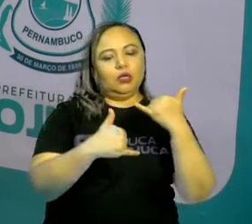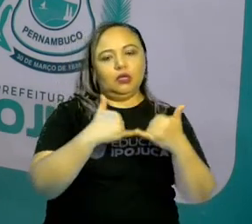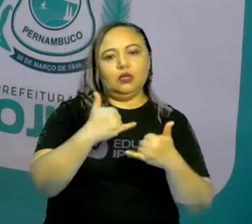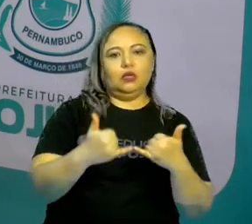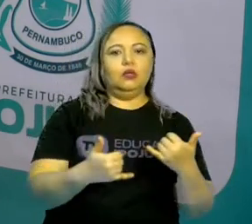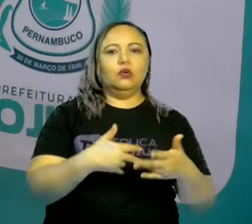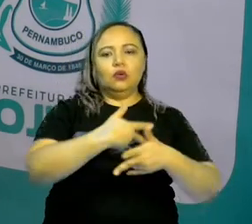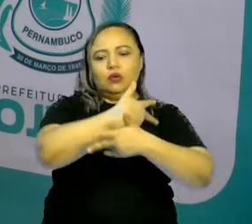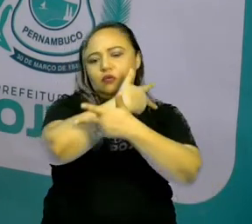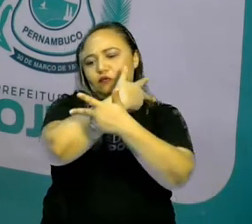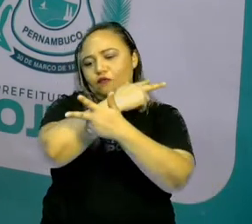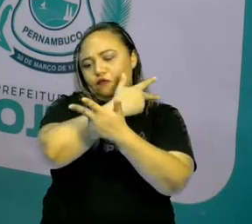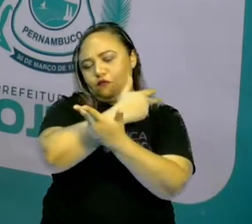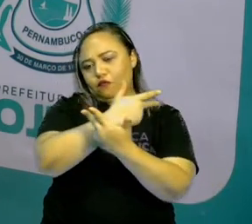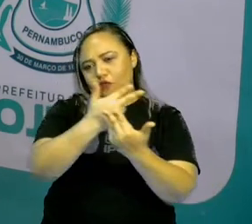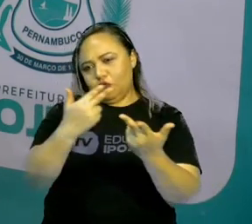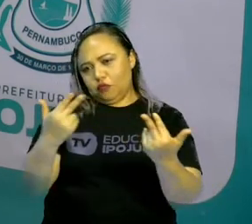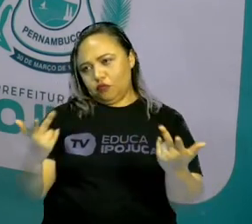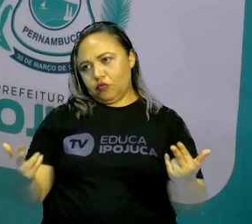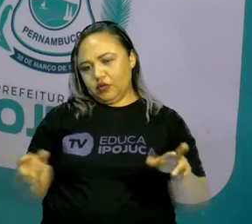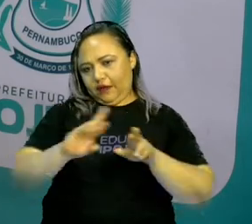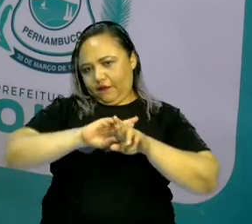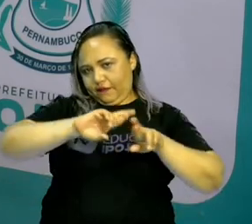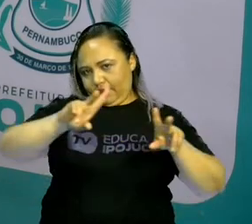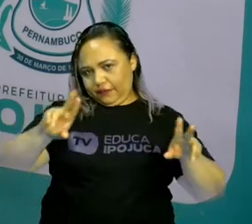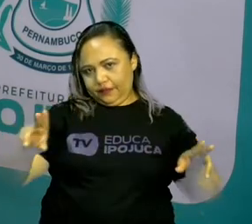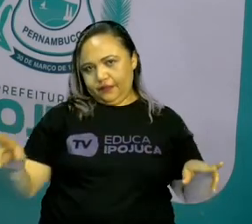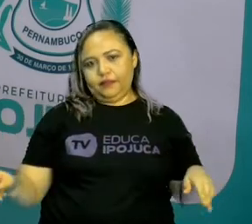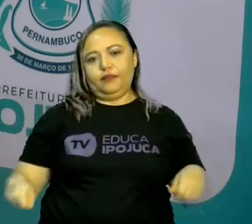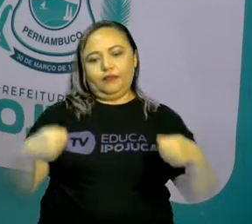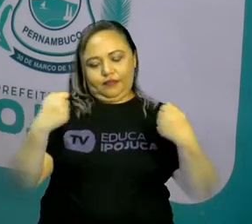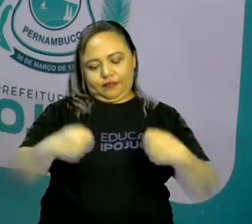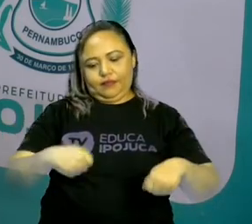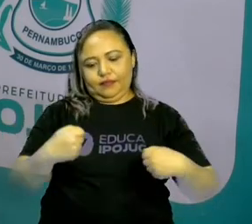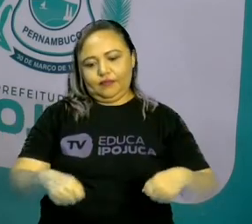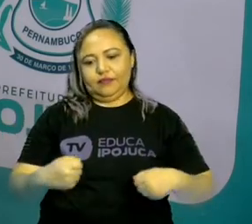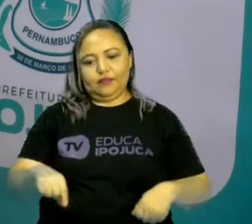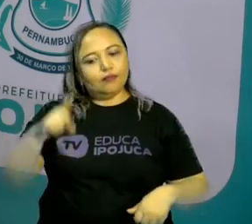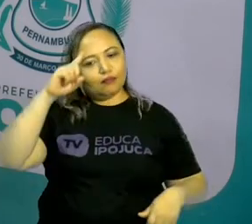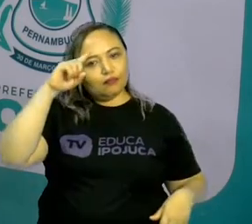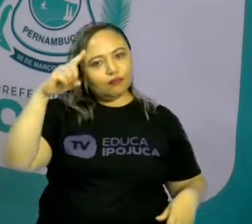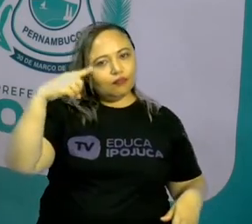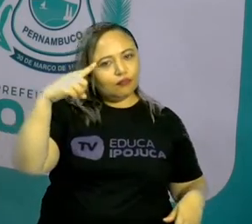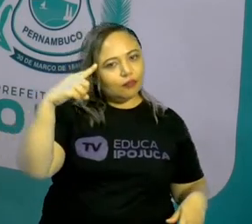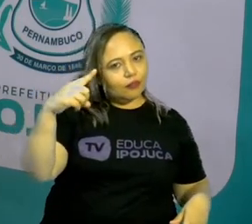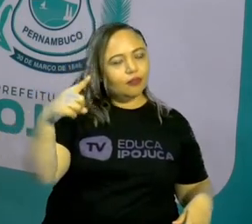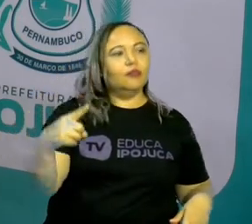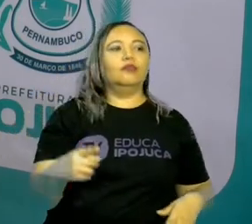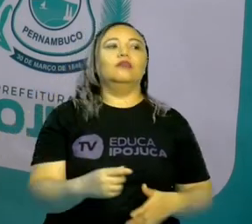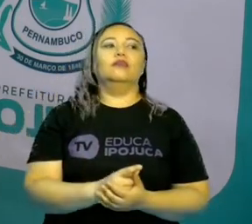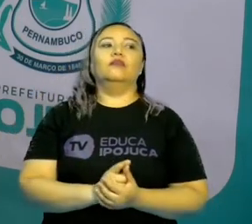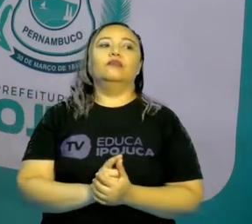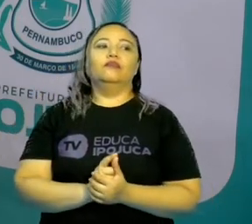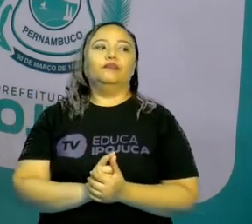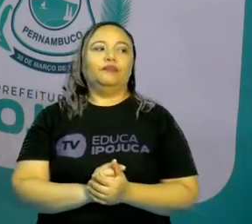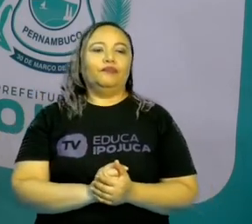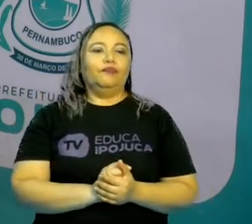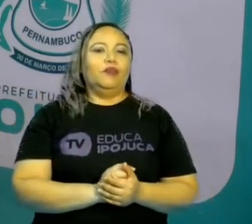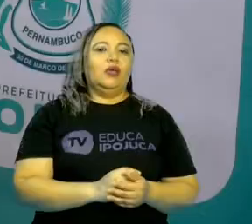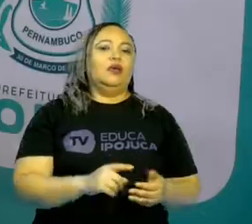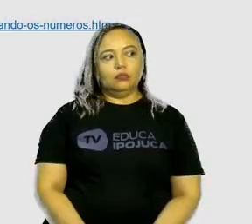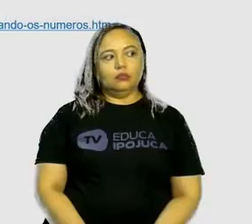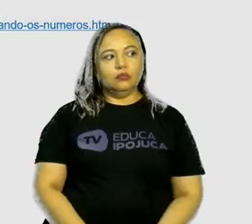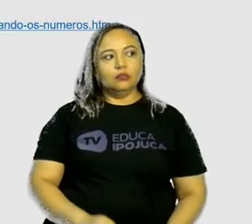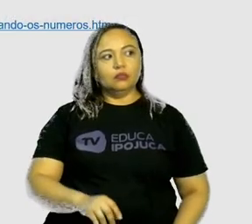e outras coisas que a gente precisa no dia a dia. E que a mamãe, dia assim, vá comprar para mim, certo?